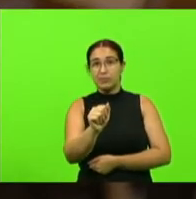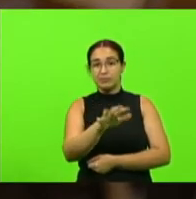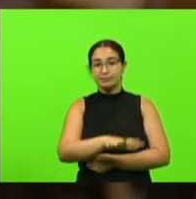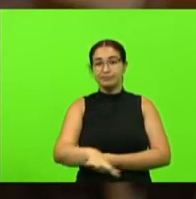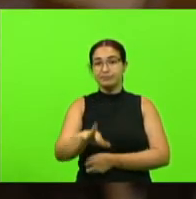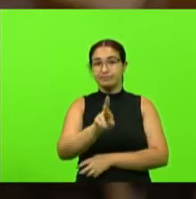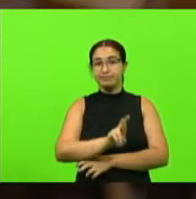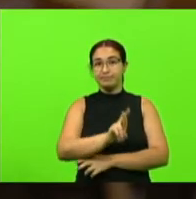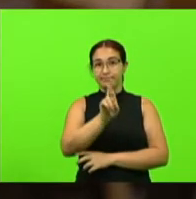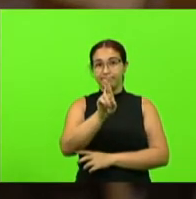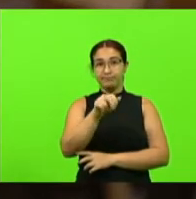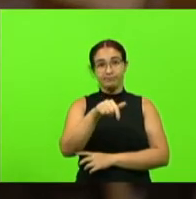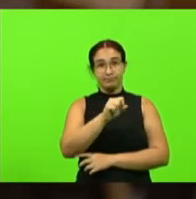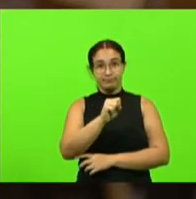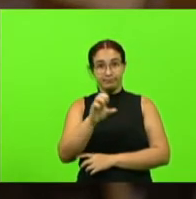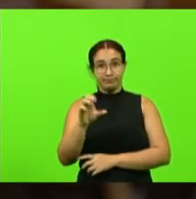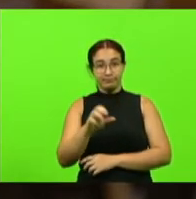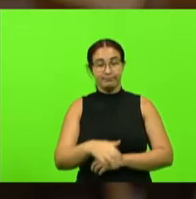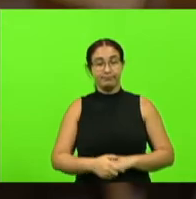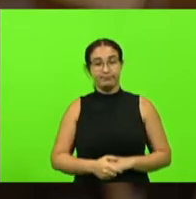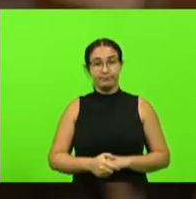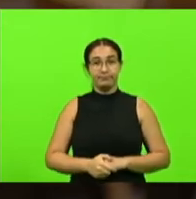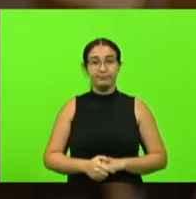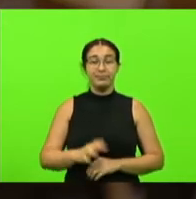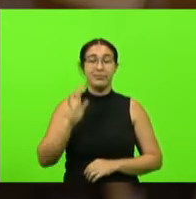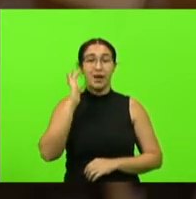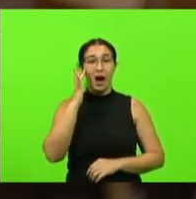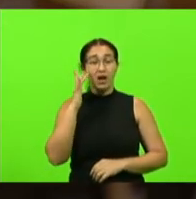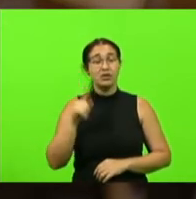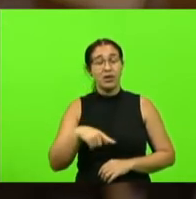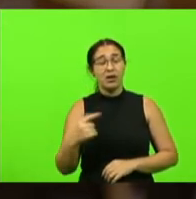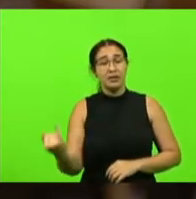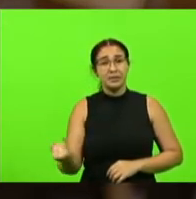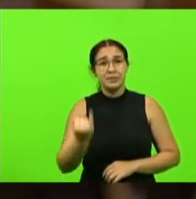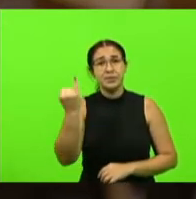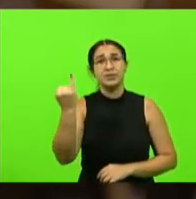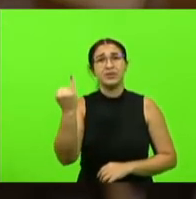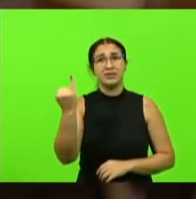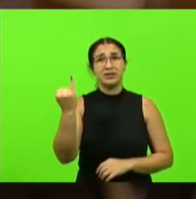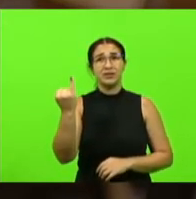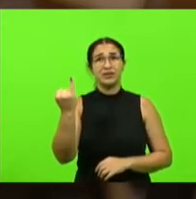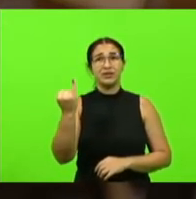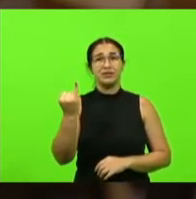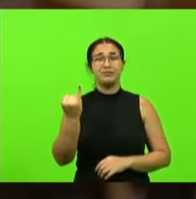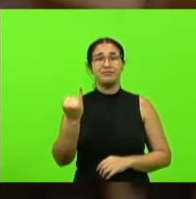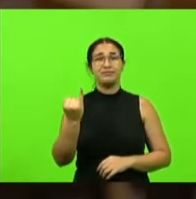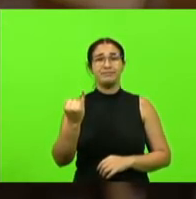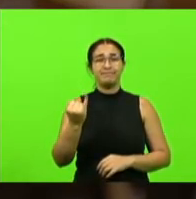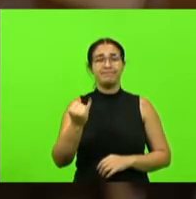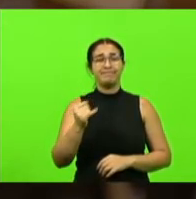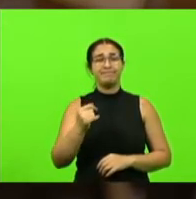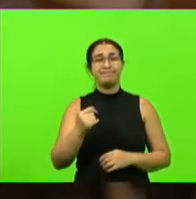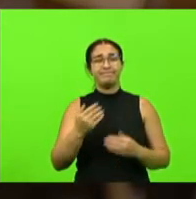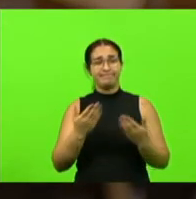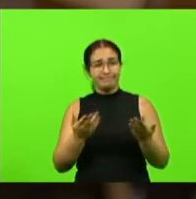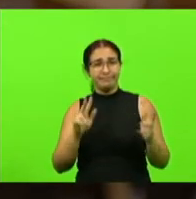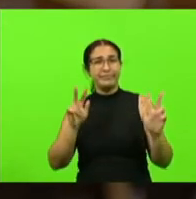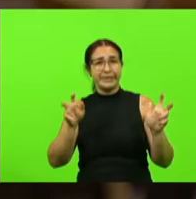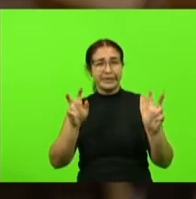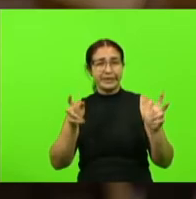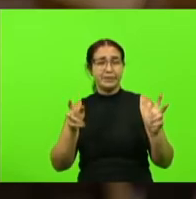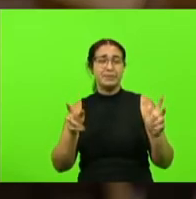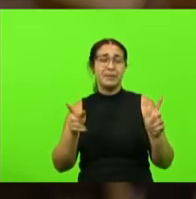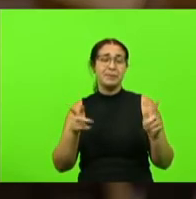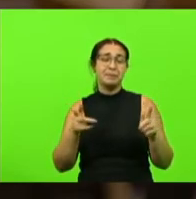em Santa Catarina acho importante relevante e que nós